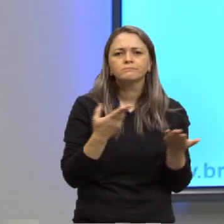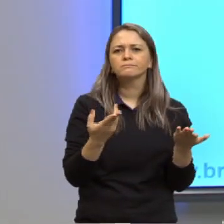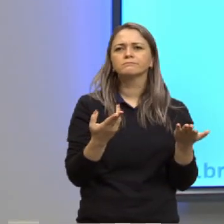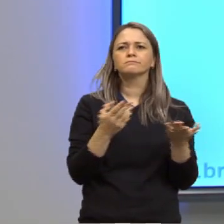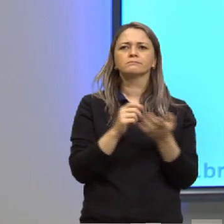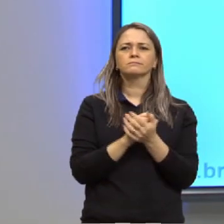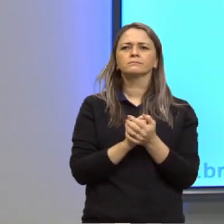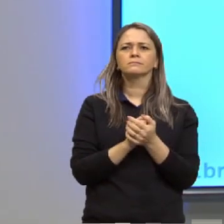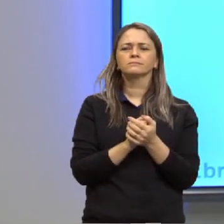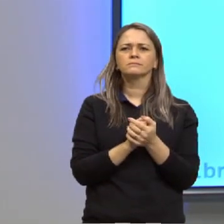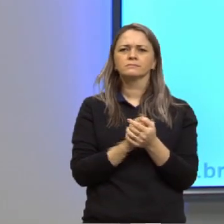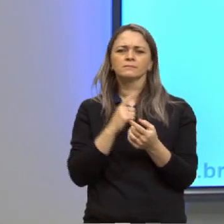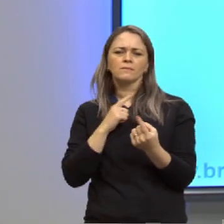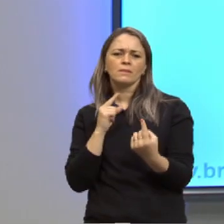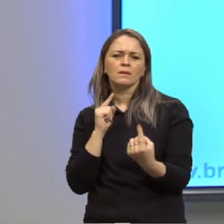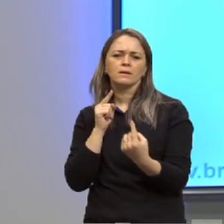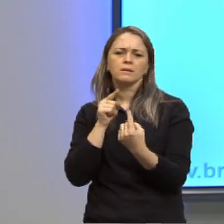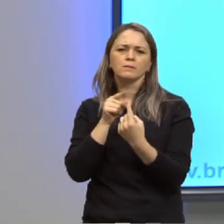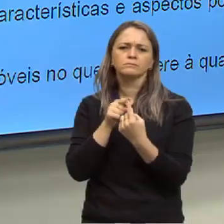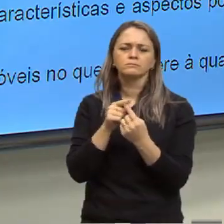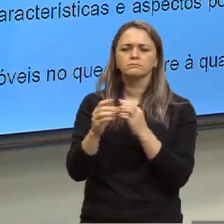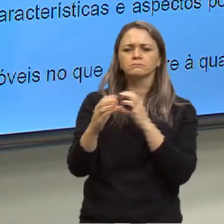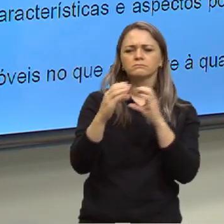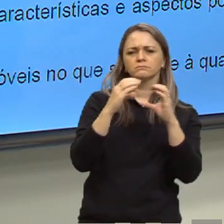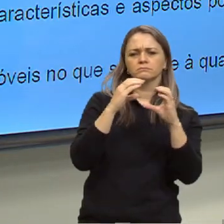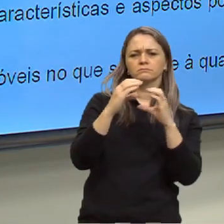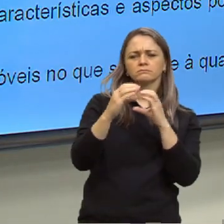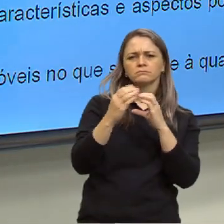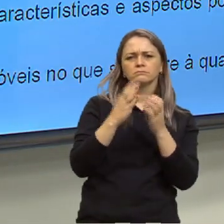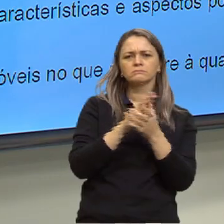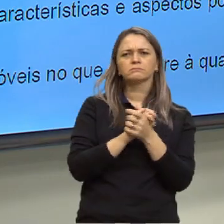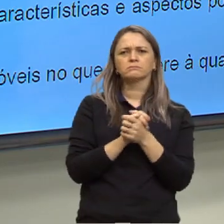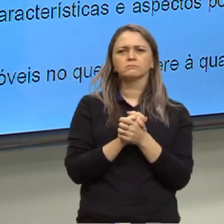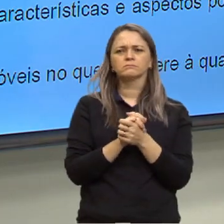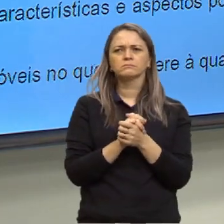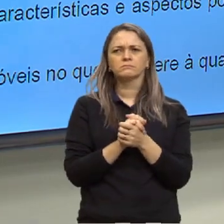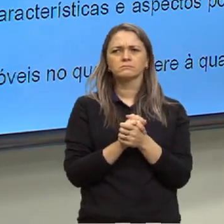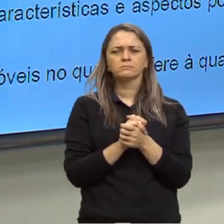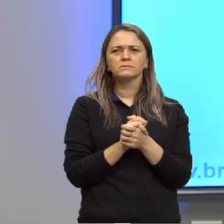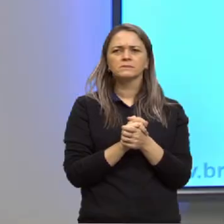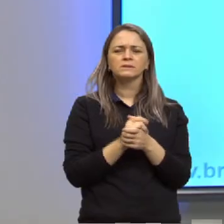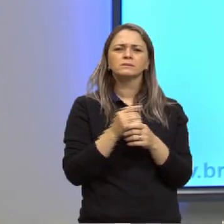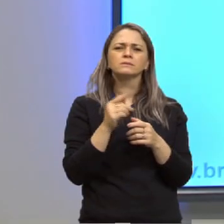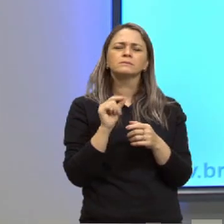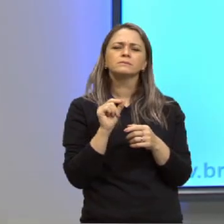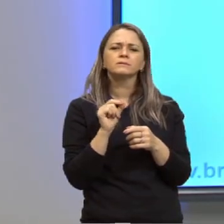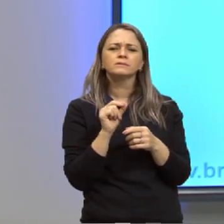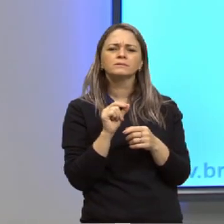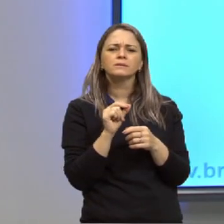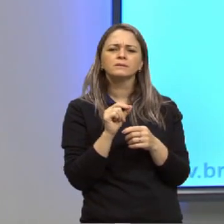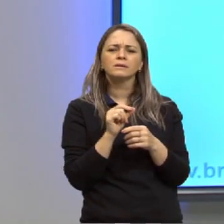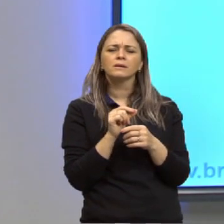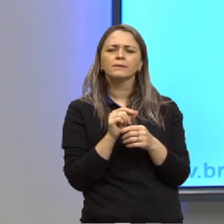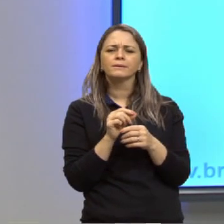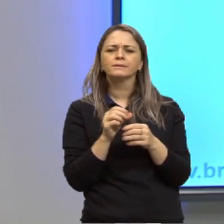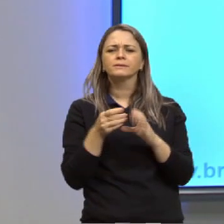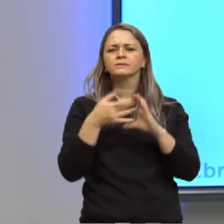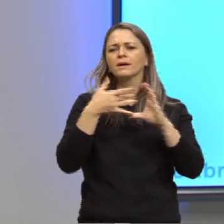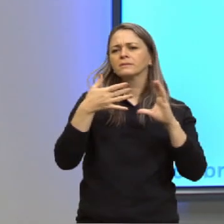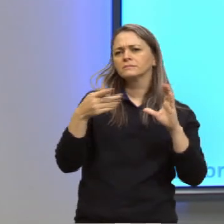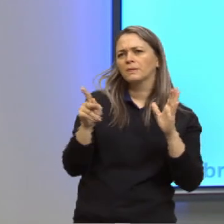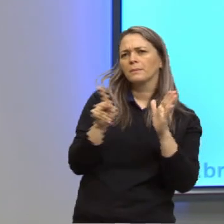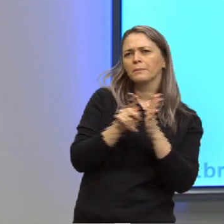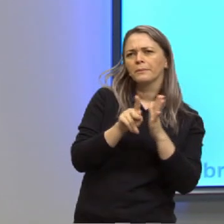Ele vai ter um objetivo comunicativo, né? Para que ele existe? E ele vai ter as suas peculiaridades, que foi o que eu